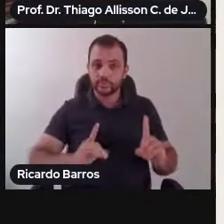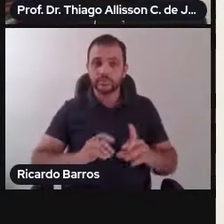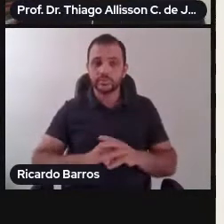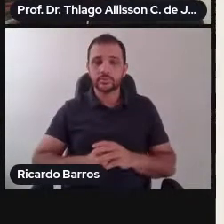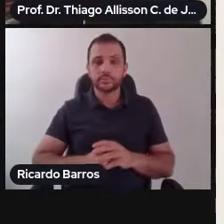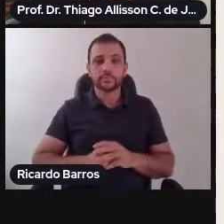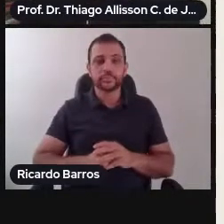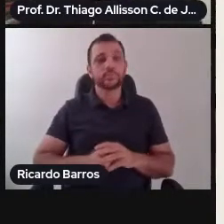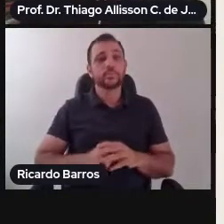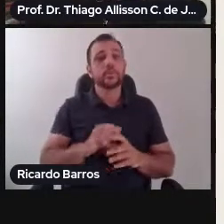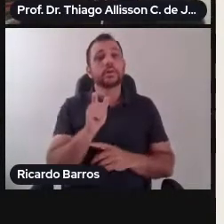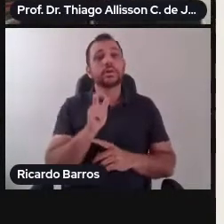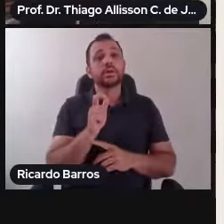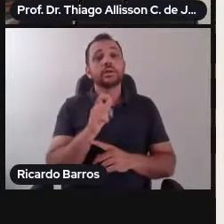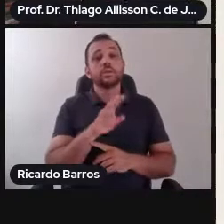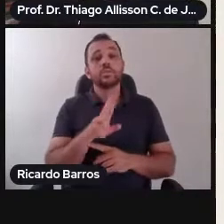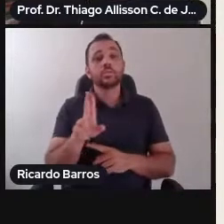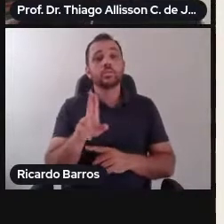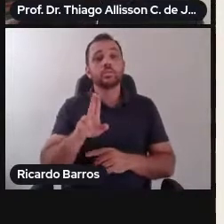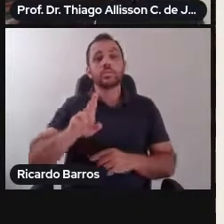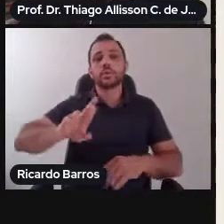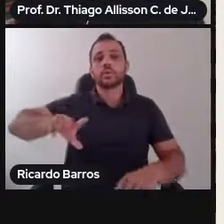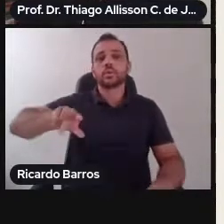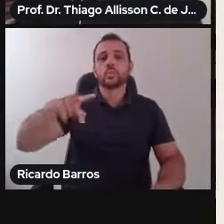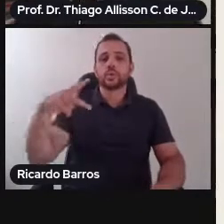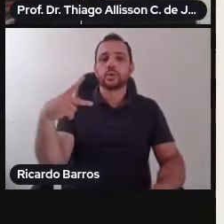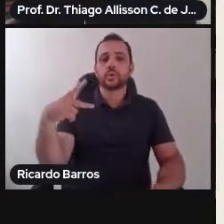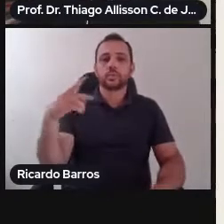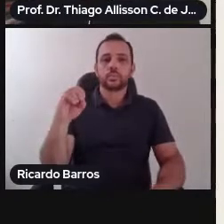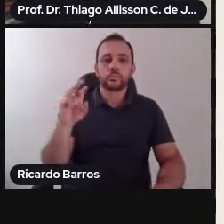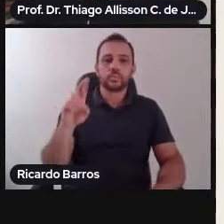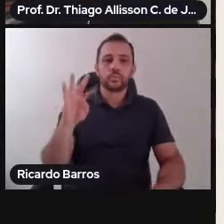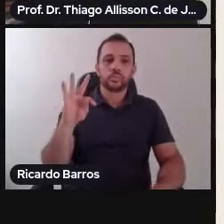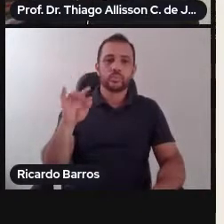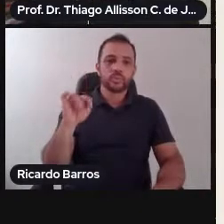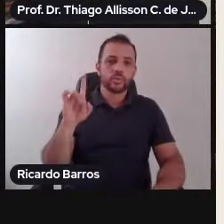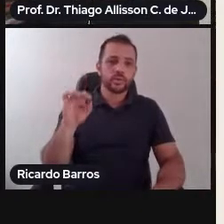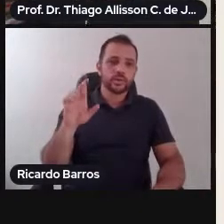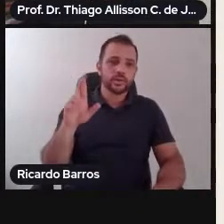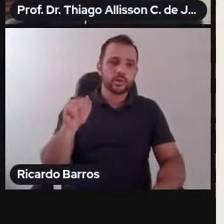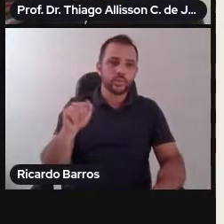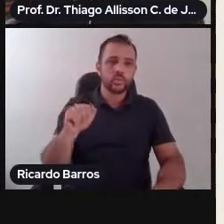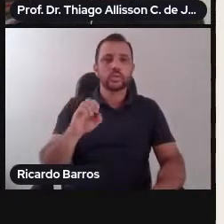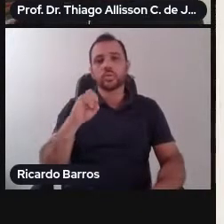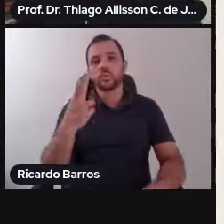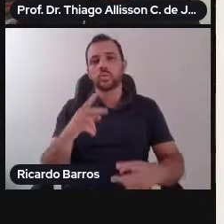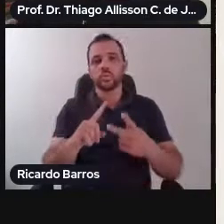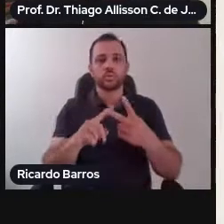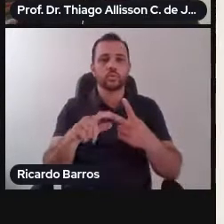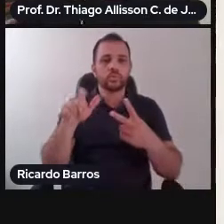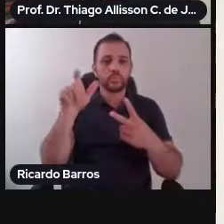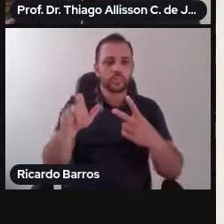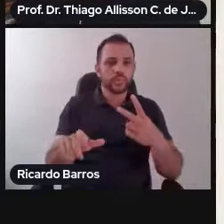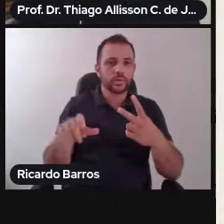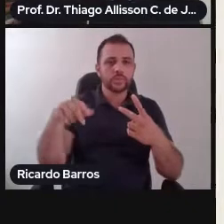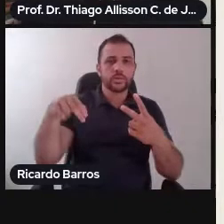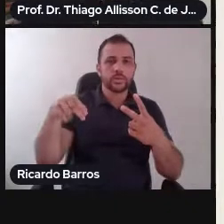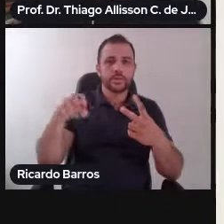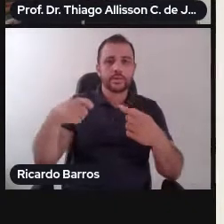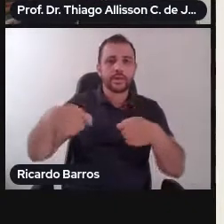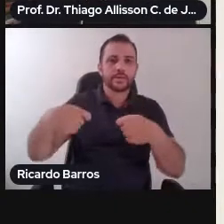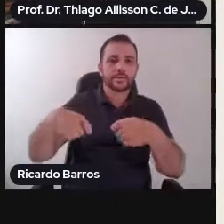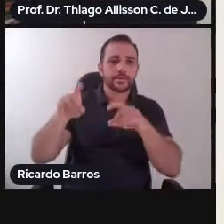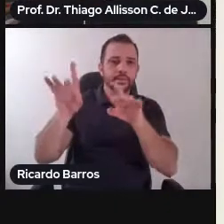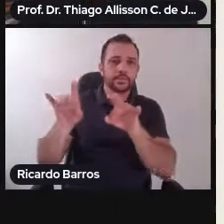cuja nomenclatura não é portadora, nem pessoa com necessidade especial, né, e tampouco a pessoa pode ser reduzida à